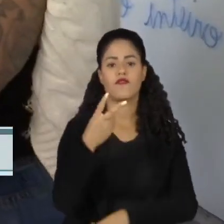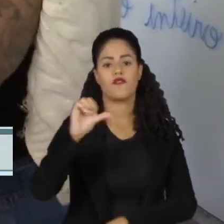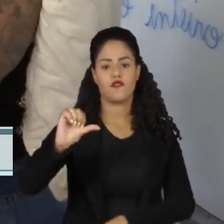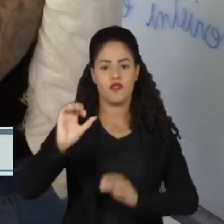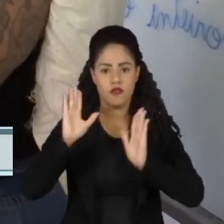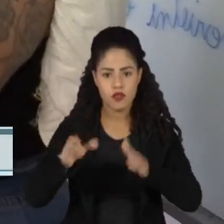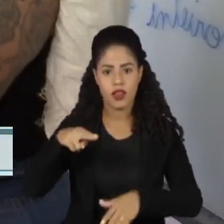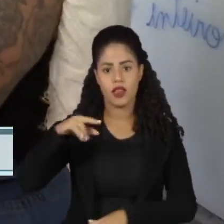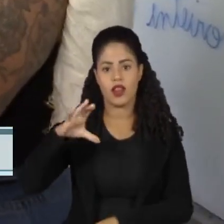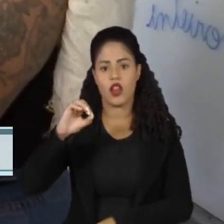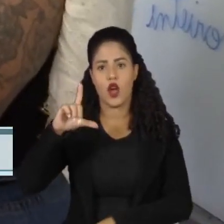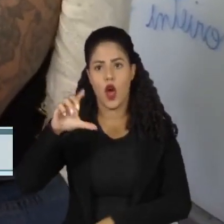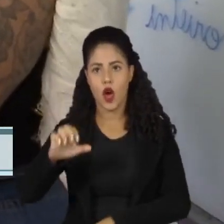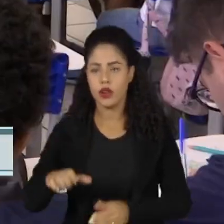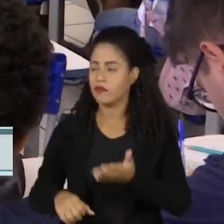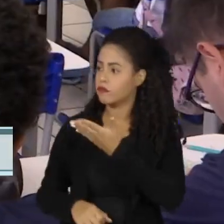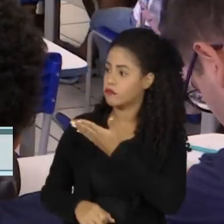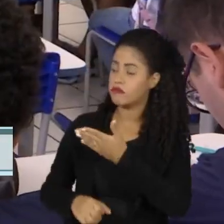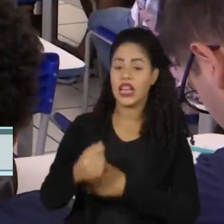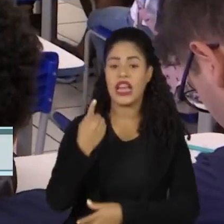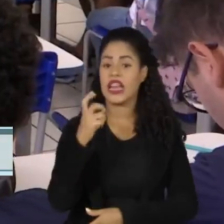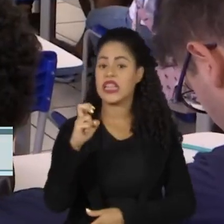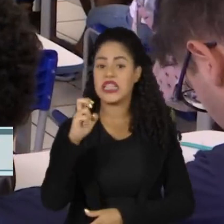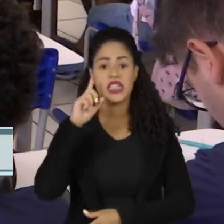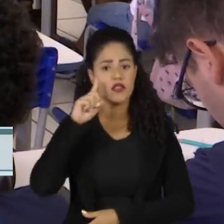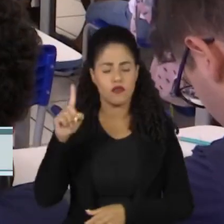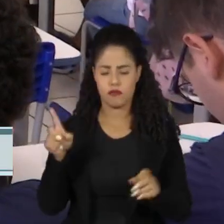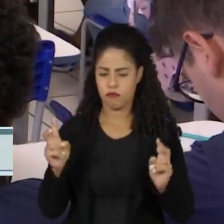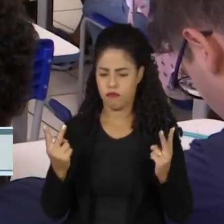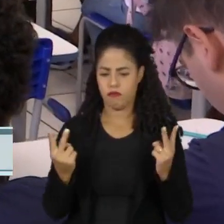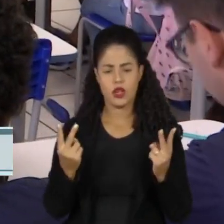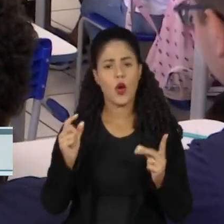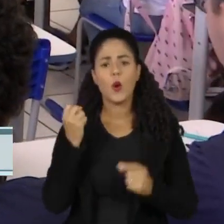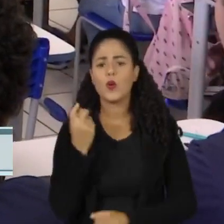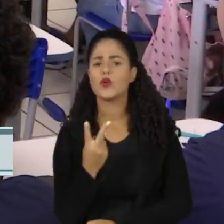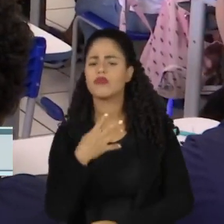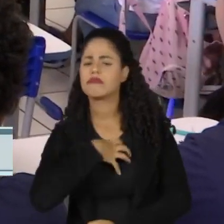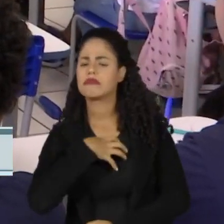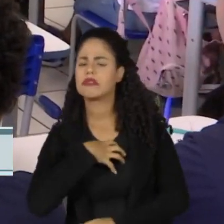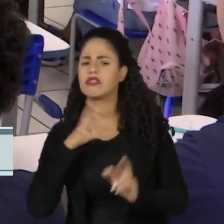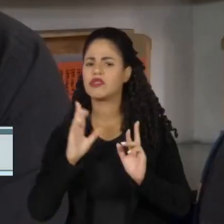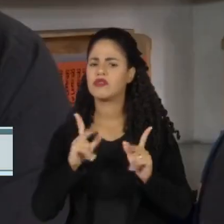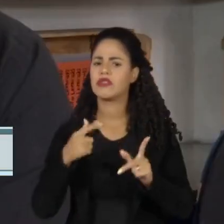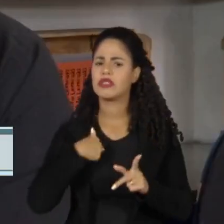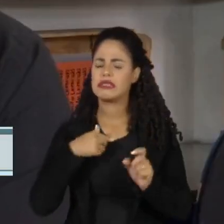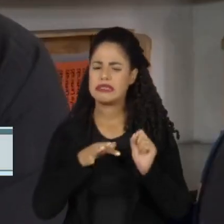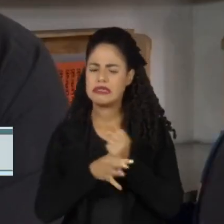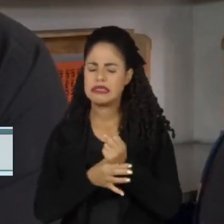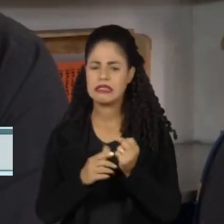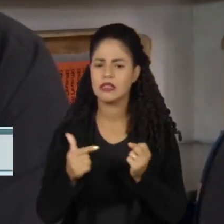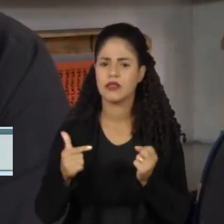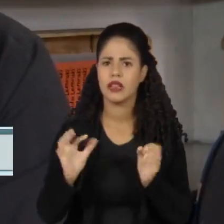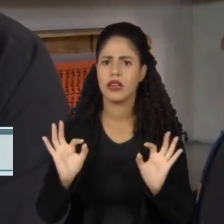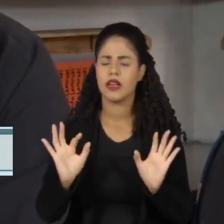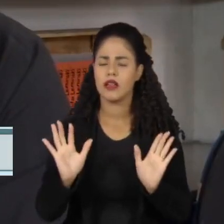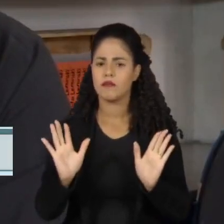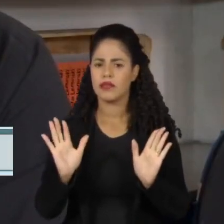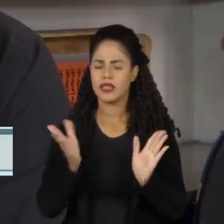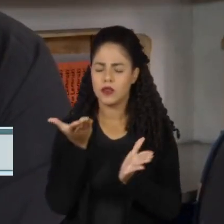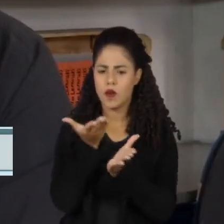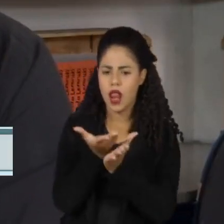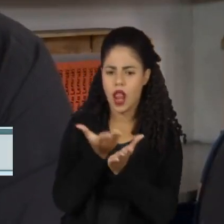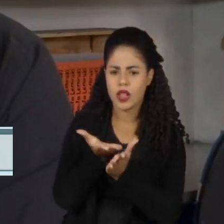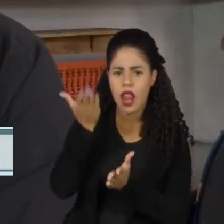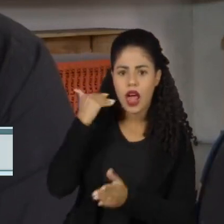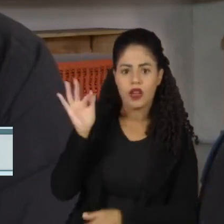Nicole, há 15 dias. Os dois sentiram inseguranças no começo. Quanto aluno na faculdade, falei assim,